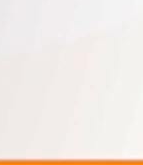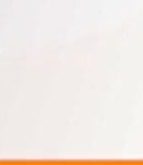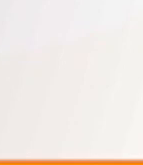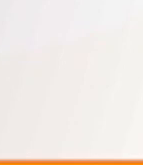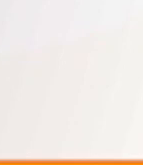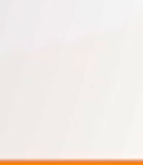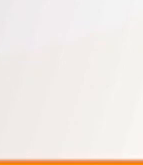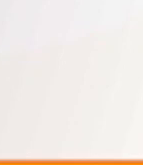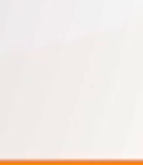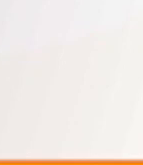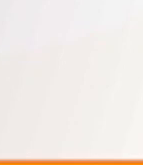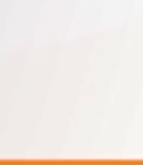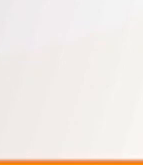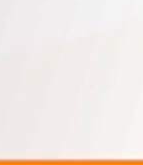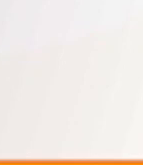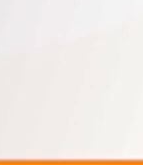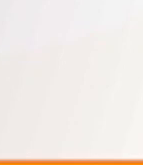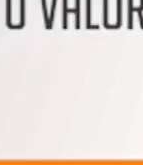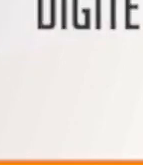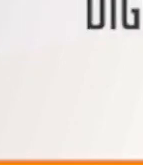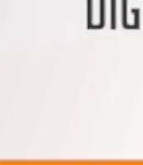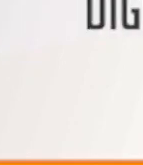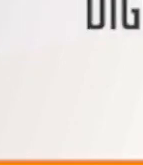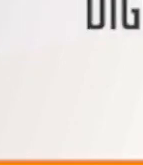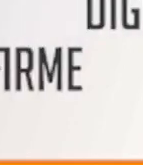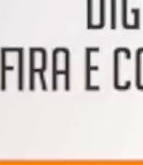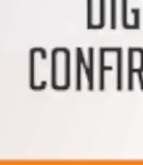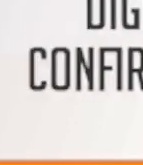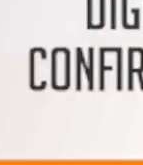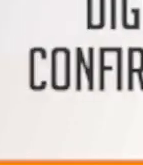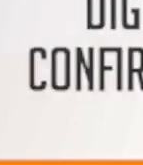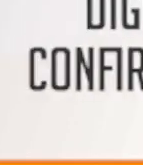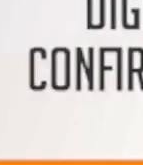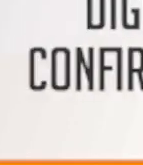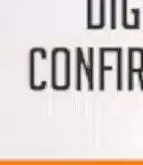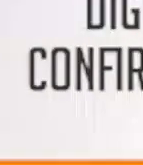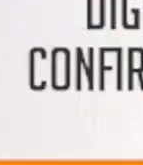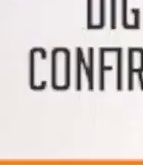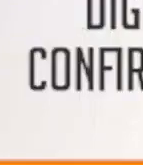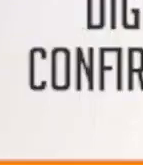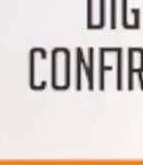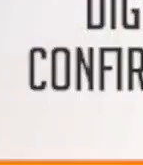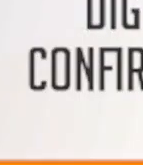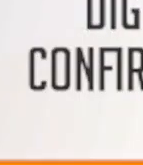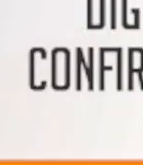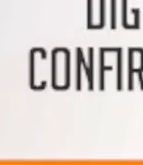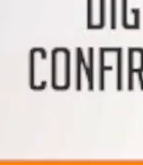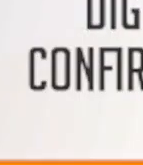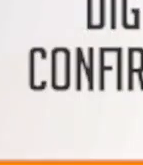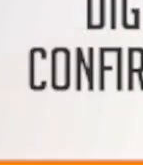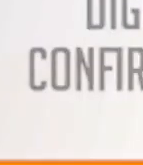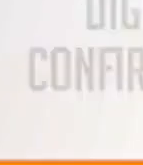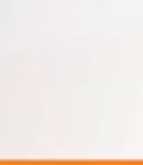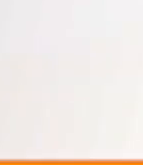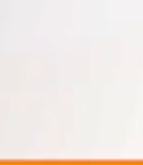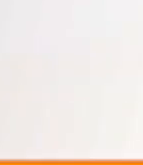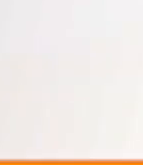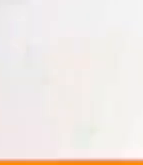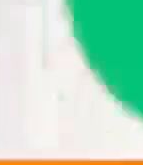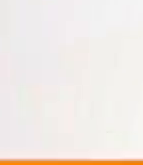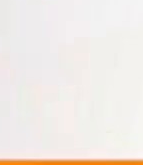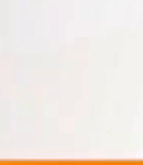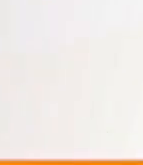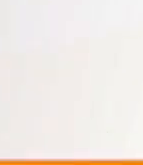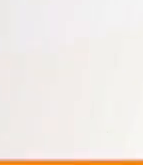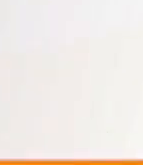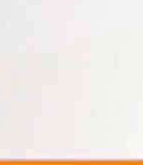escaneie o QR Code, digite o valor, confira e confirme a transferência. A